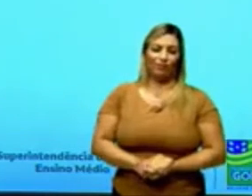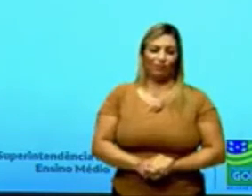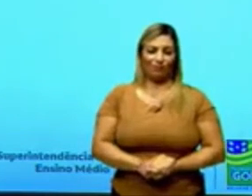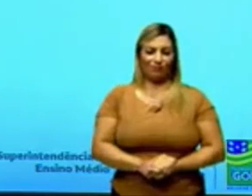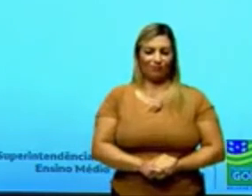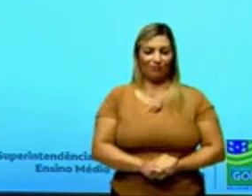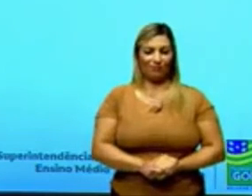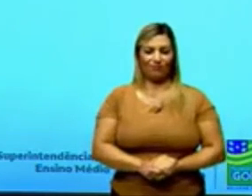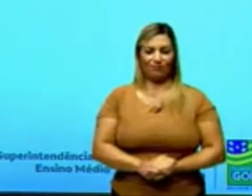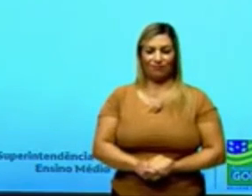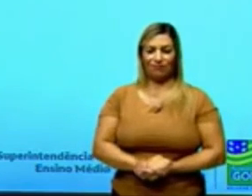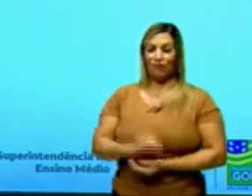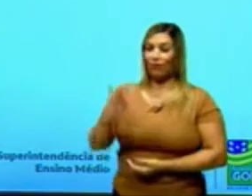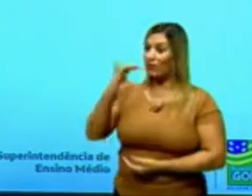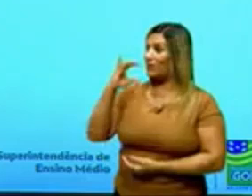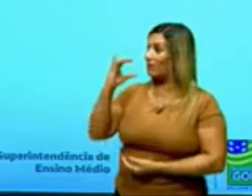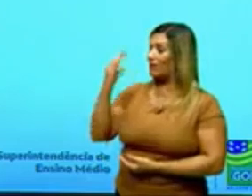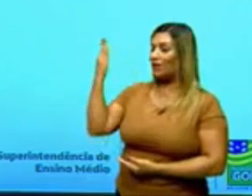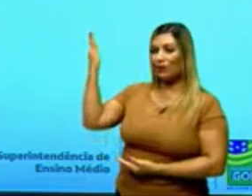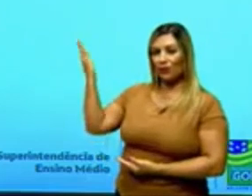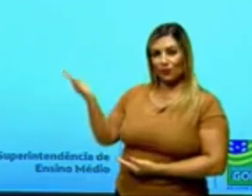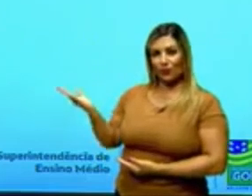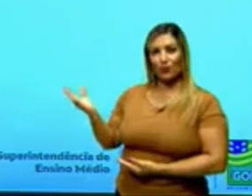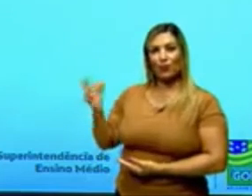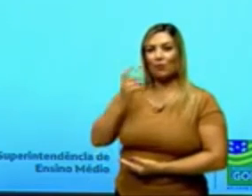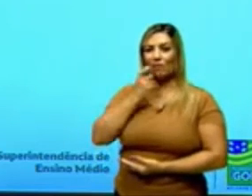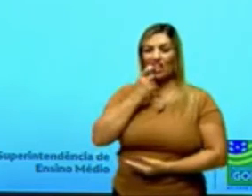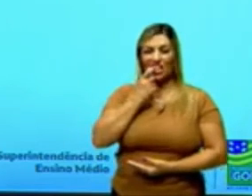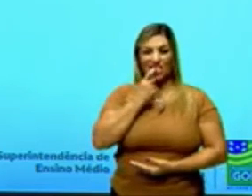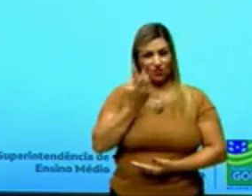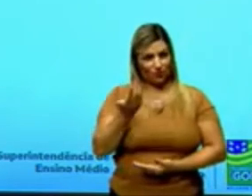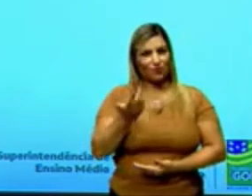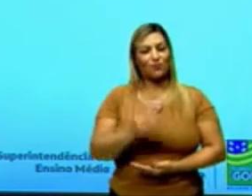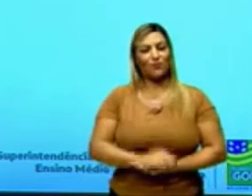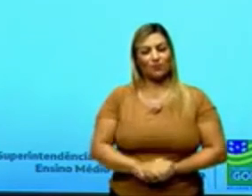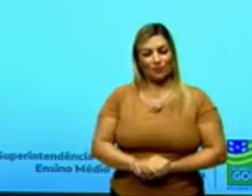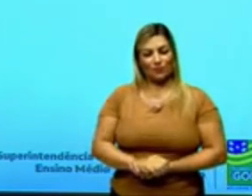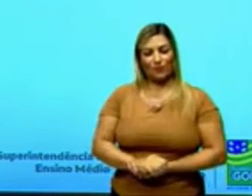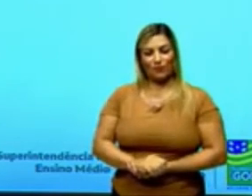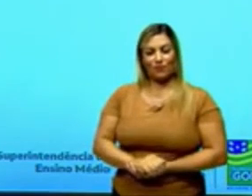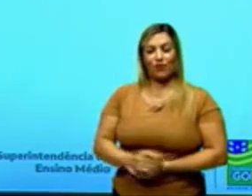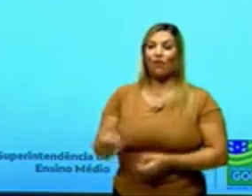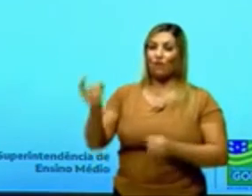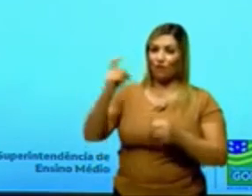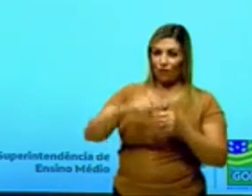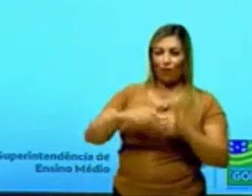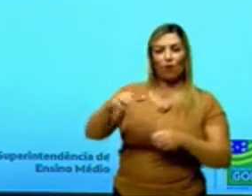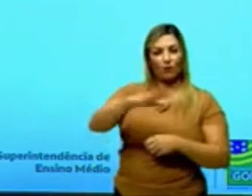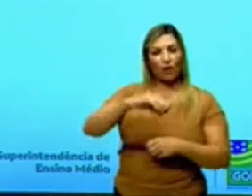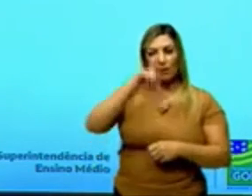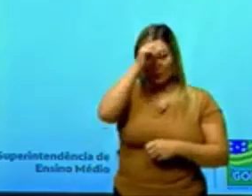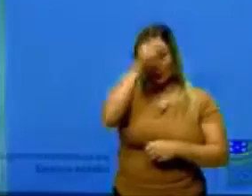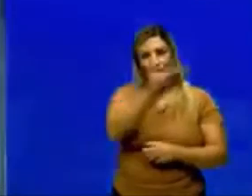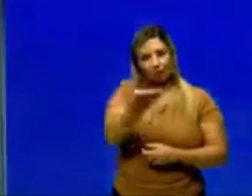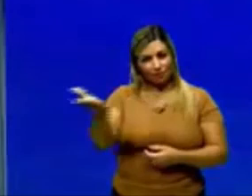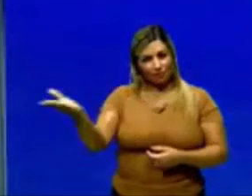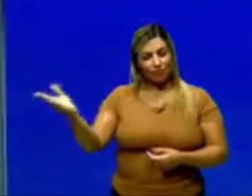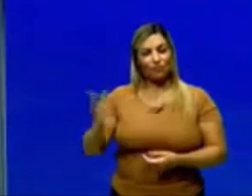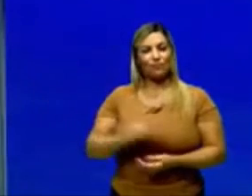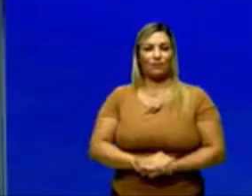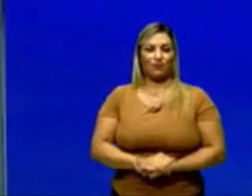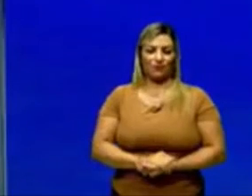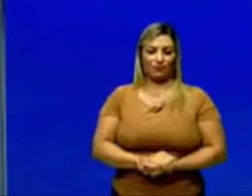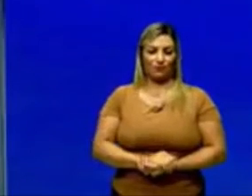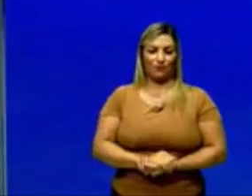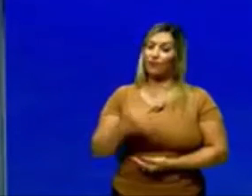E aí, nós temos um ciclo, né, do plástico biodegradável, como vocês podem ver, eles voltam, eles retornam para a natureza. Isso que é